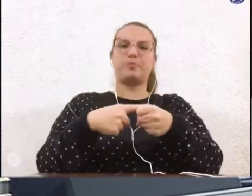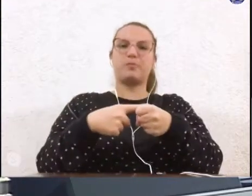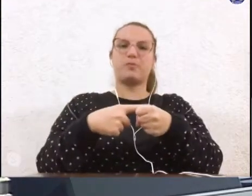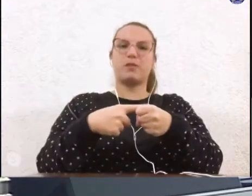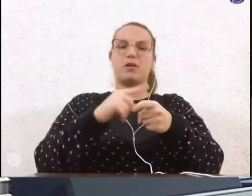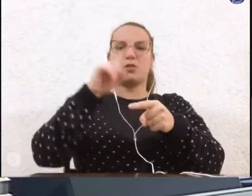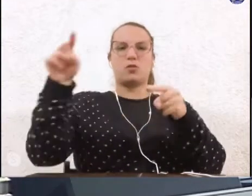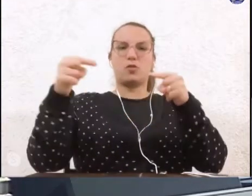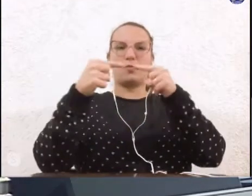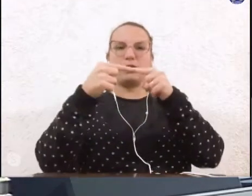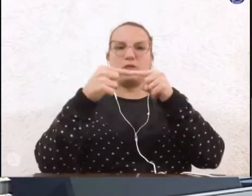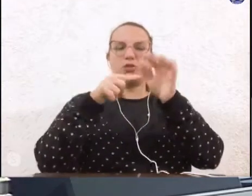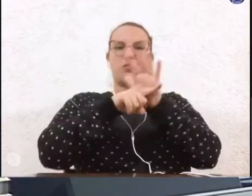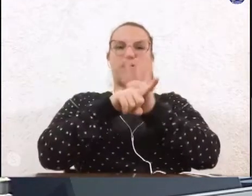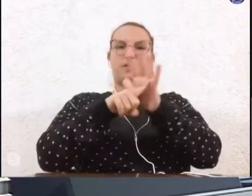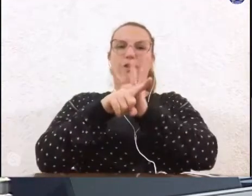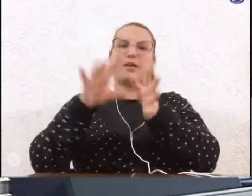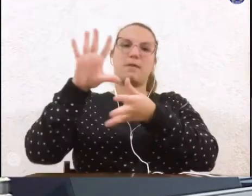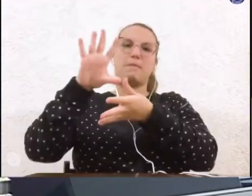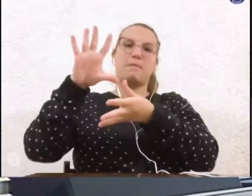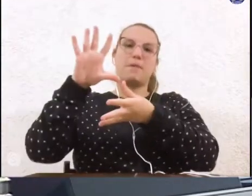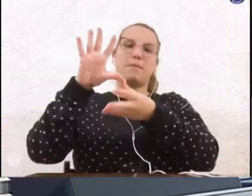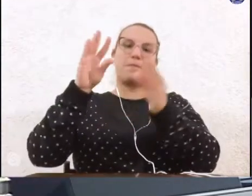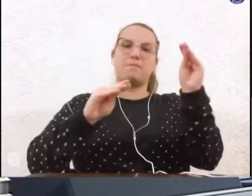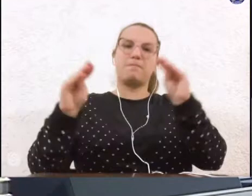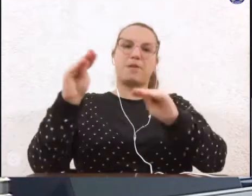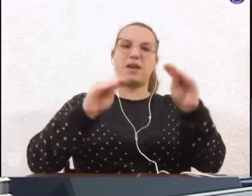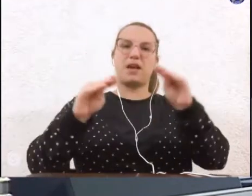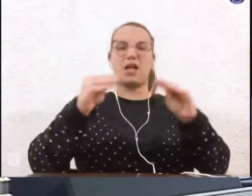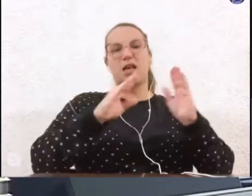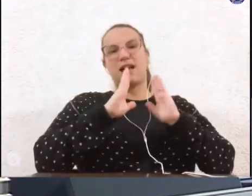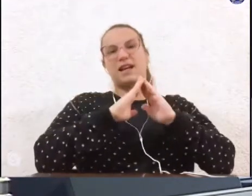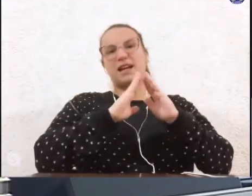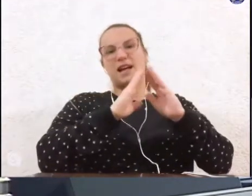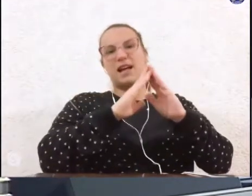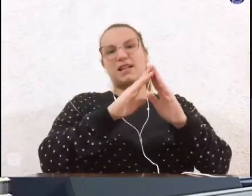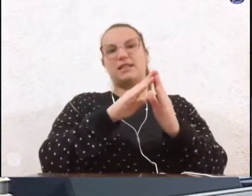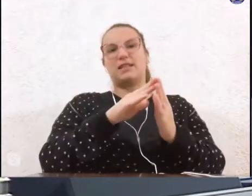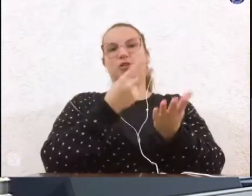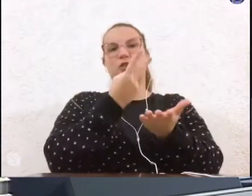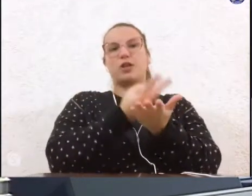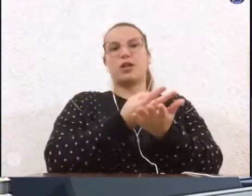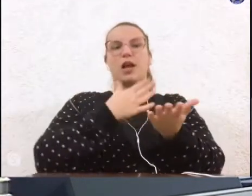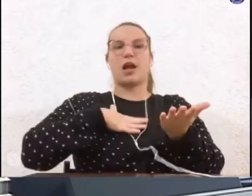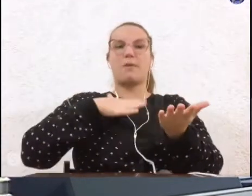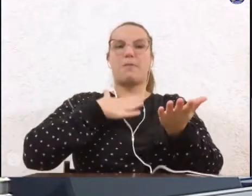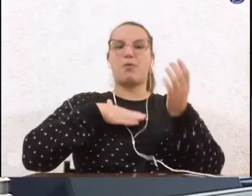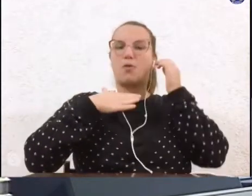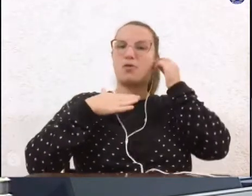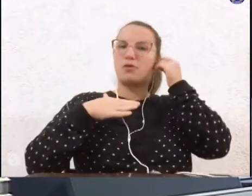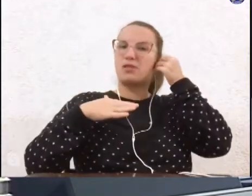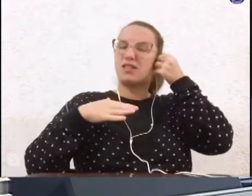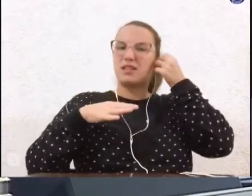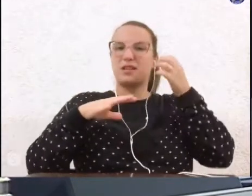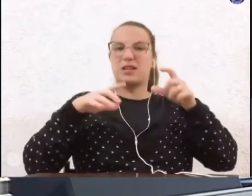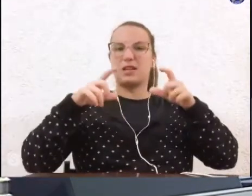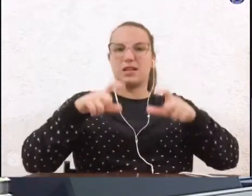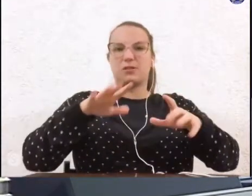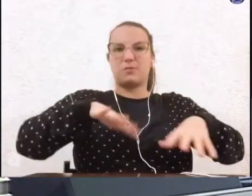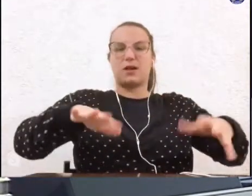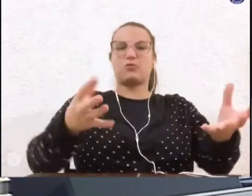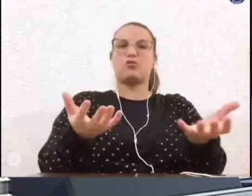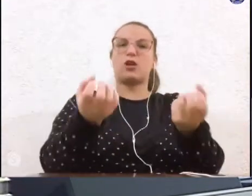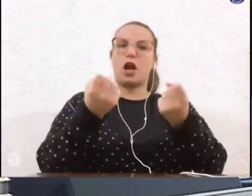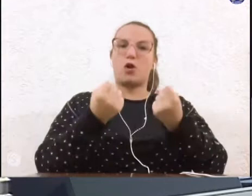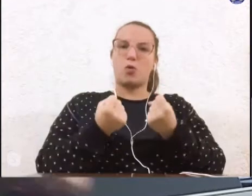de averiguar e mapear, junto às casas de repouso e espaços de acolhimento e convivência,